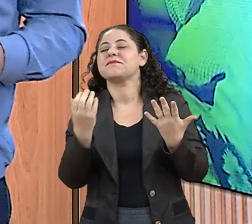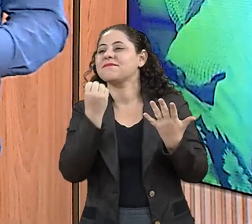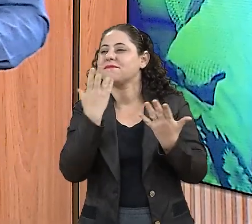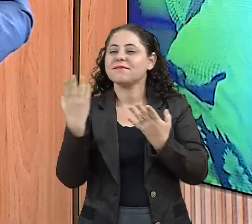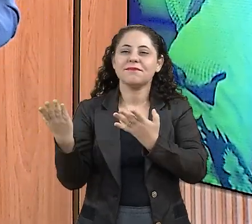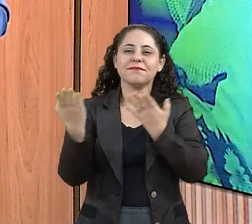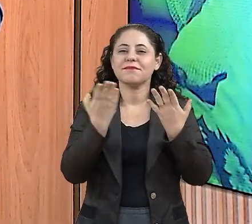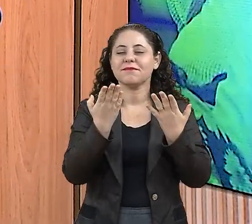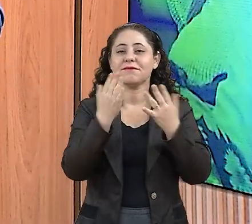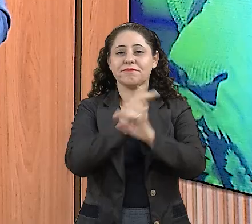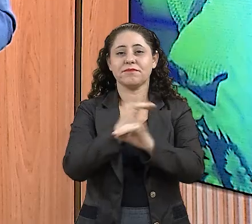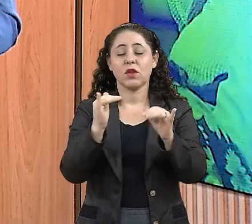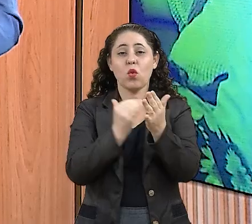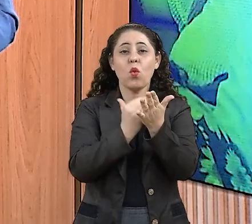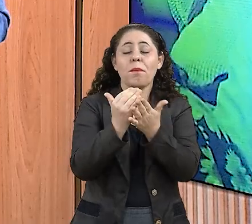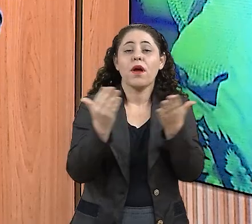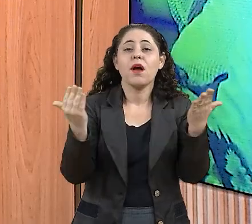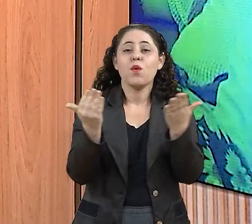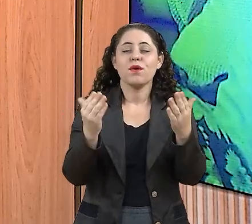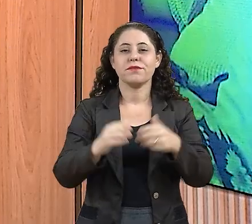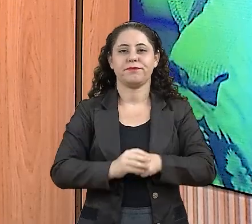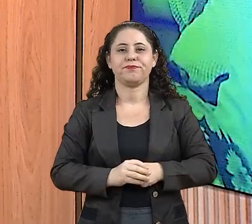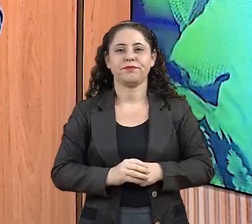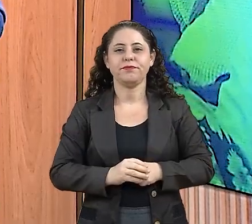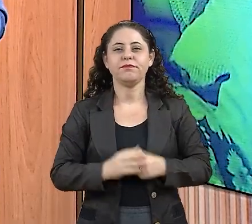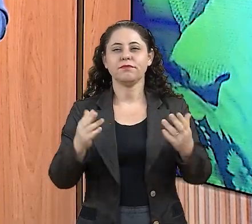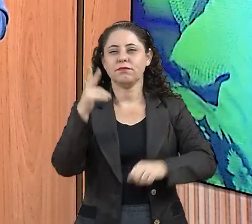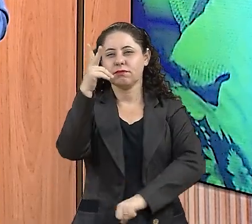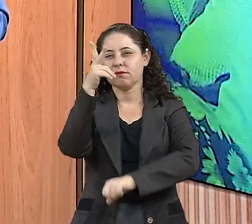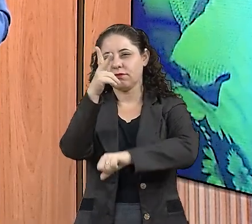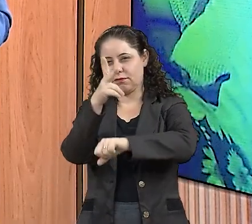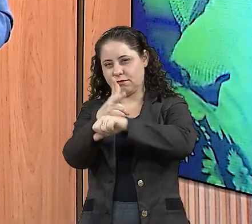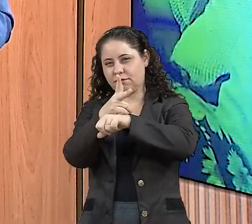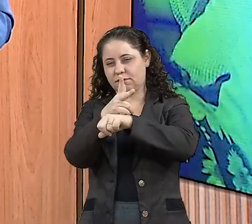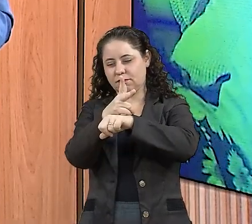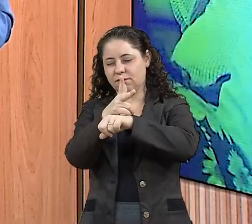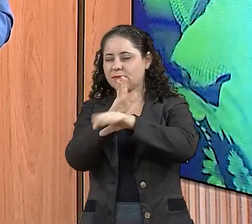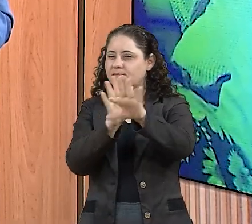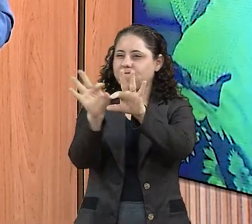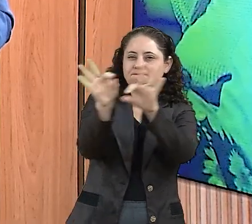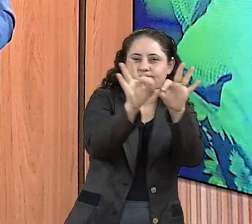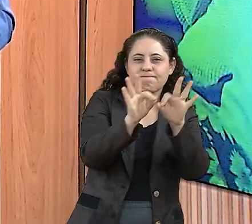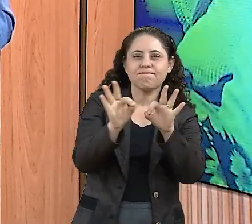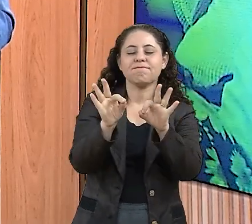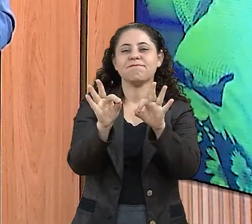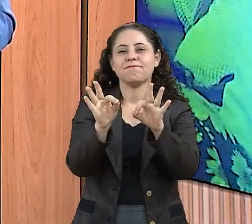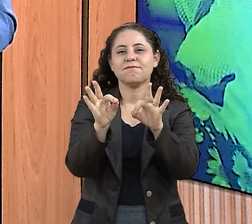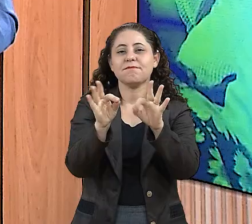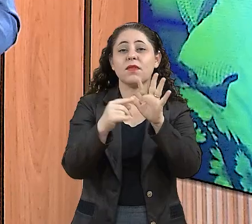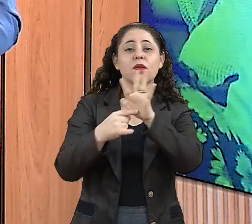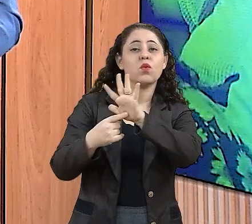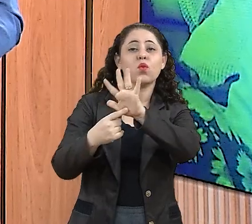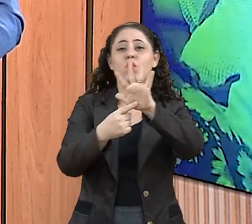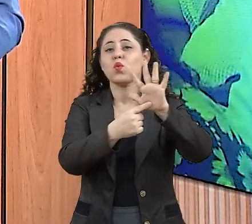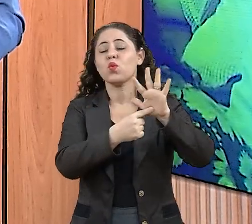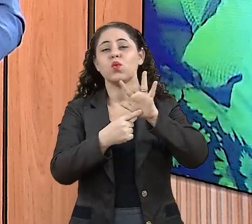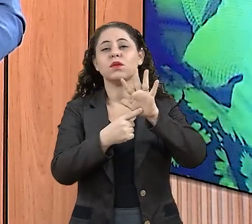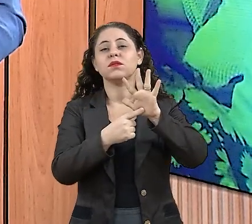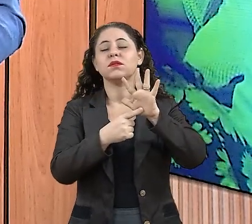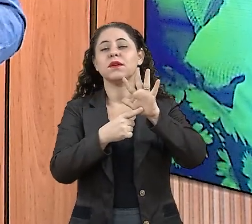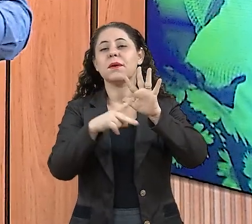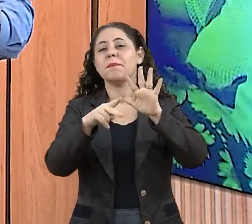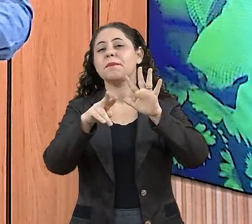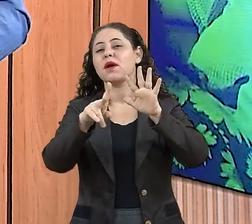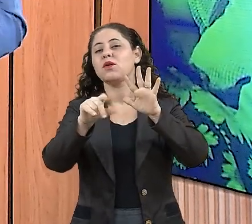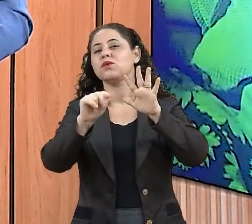bem-vindos ao nosso programa. E pra começar aqui, nós vamos rodar um VT que a nossa produção preparou pra nós, pra mostrar um pouquinho, né, Paulo? Sobre